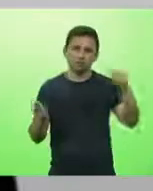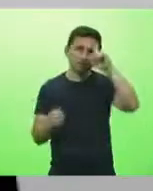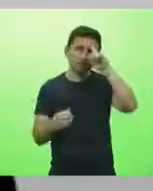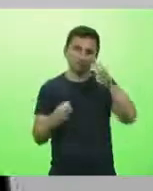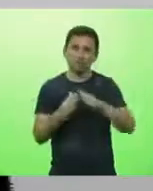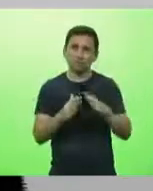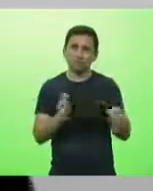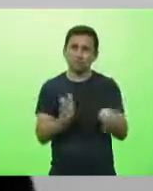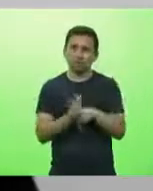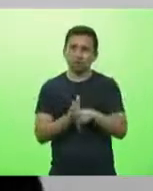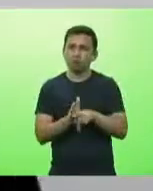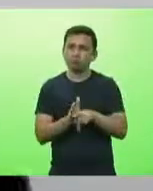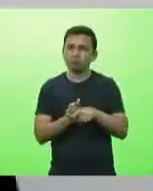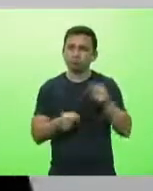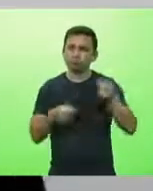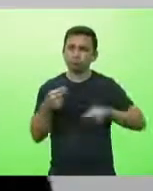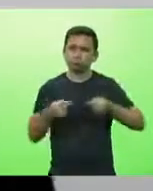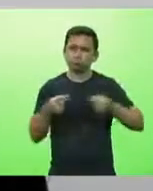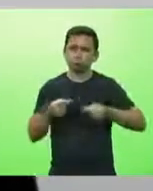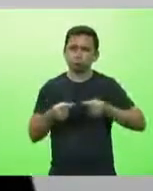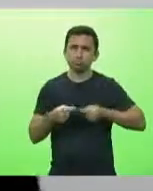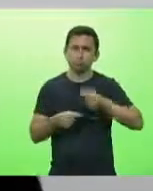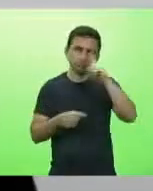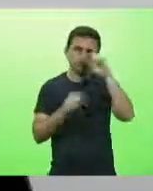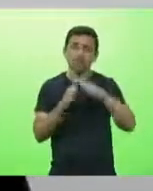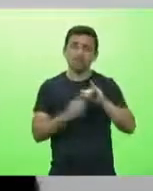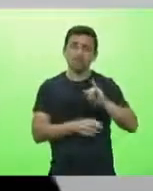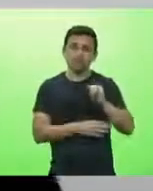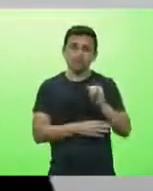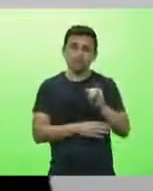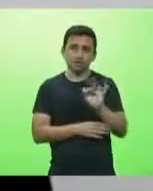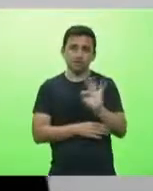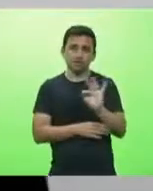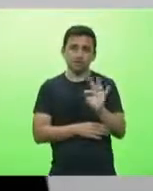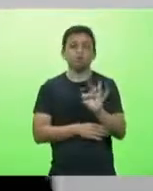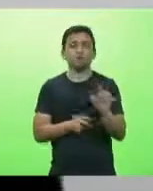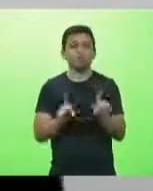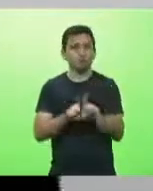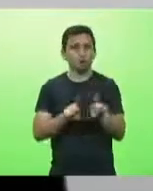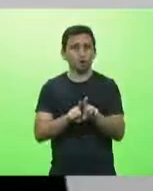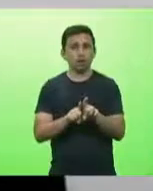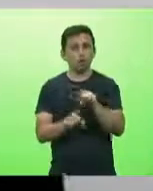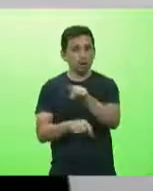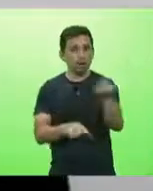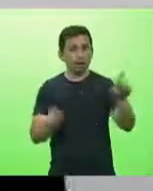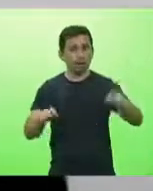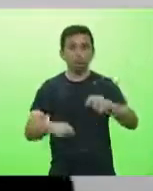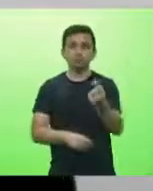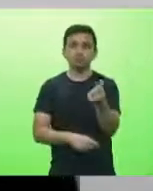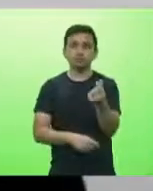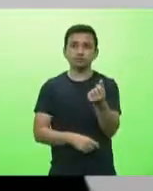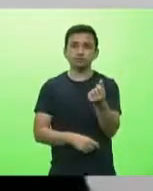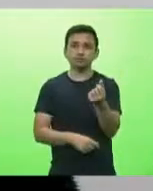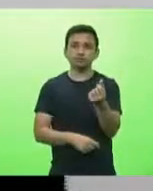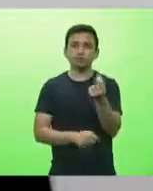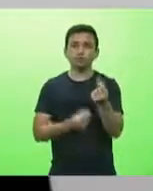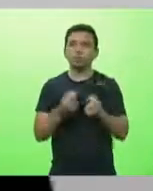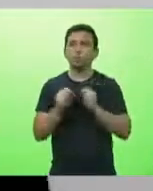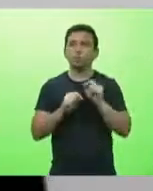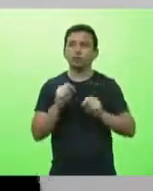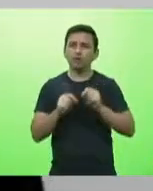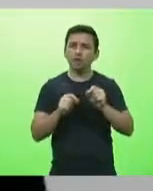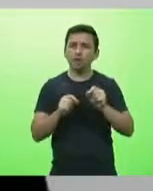política hospitalar referente ao mês de janeiro e fevereiro para que eles possam ter dinheiro inclusive para repor os